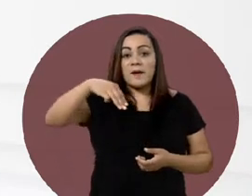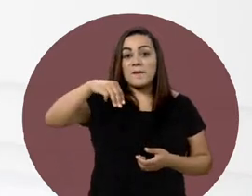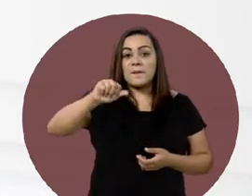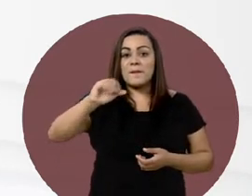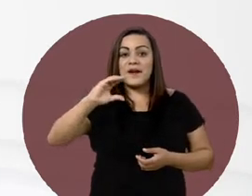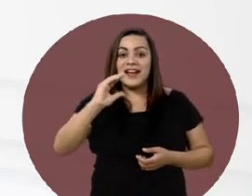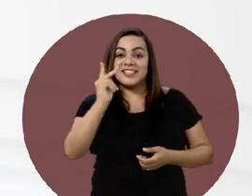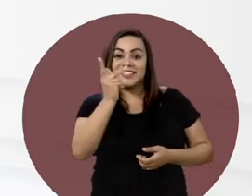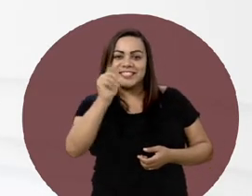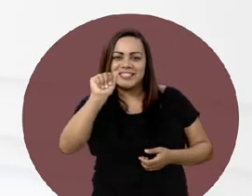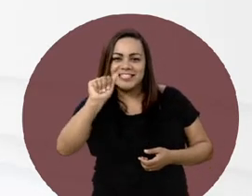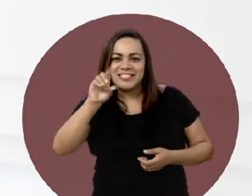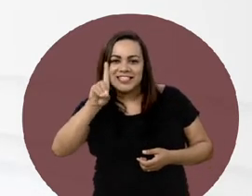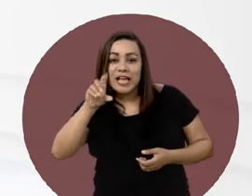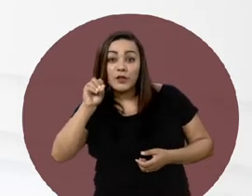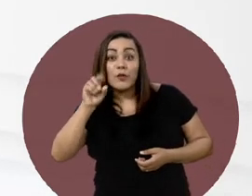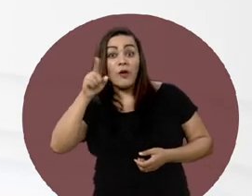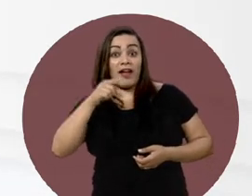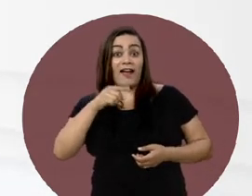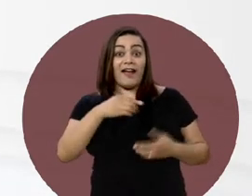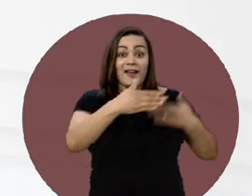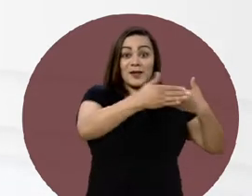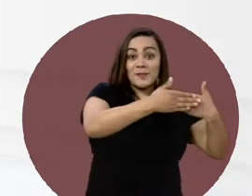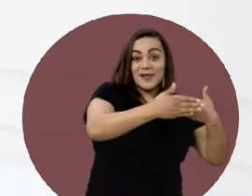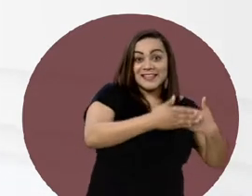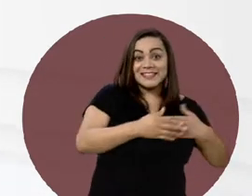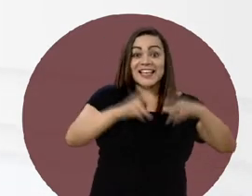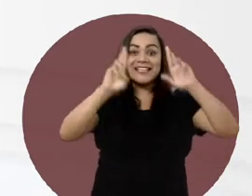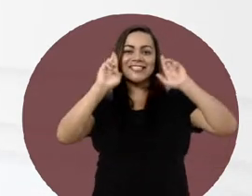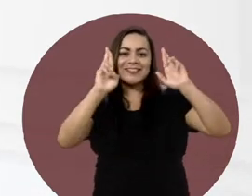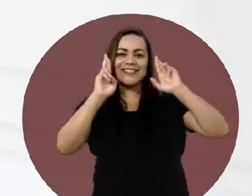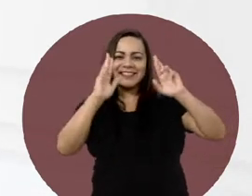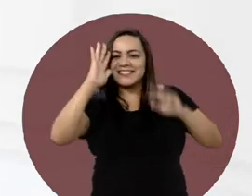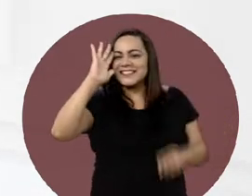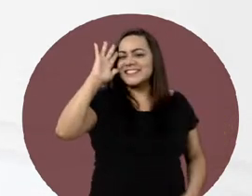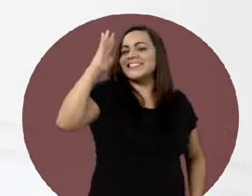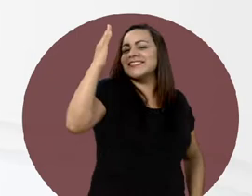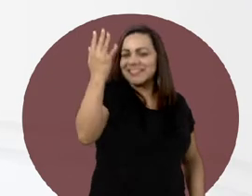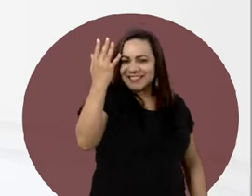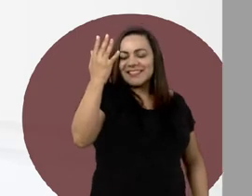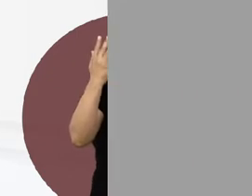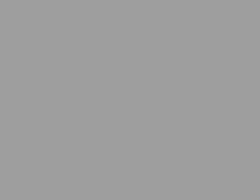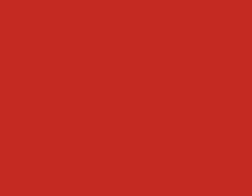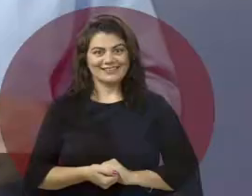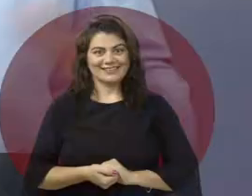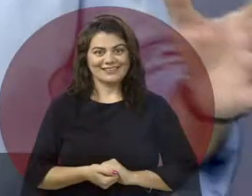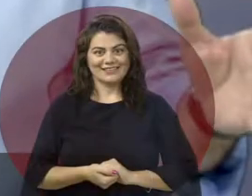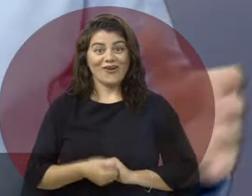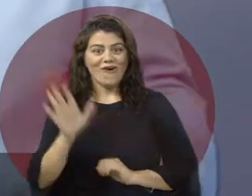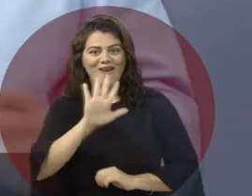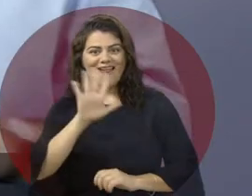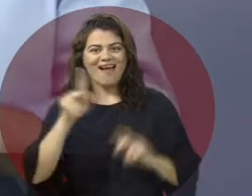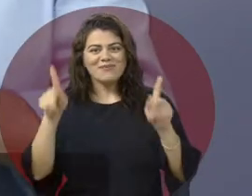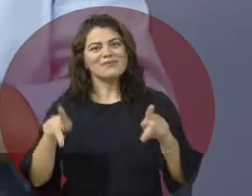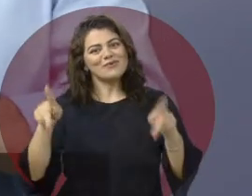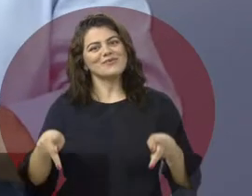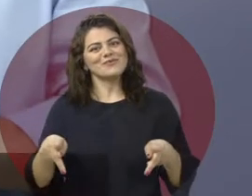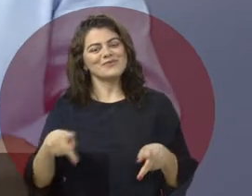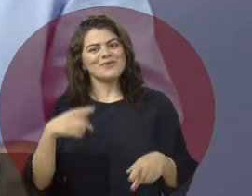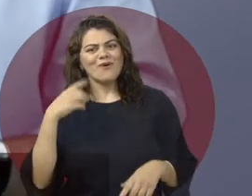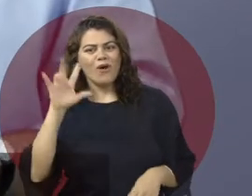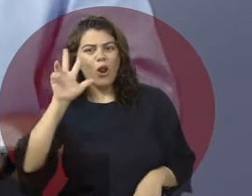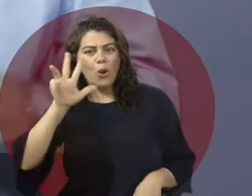Machado é pra Ribeirão, a esperança, a solução. Olá, minha gente.